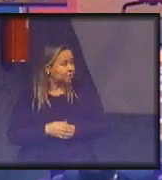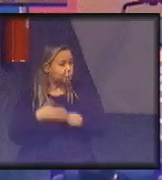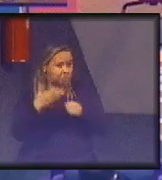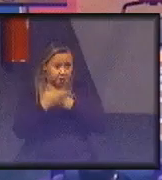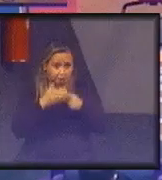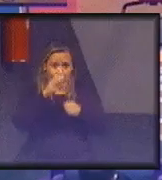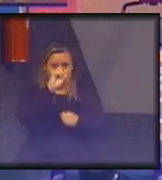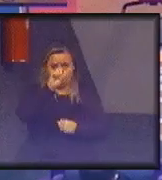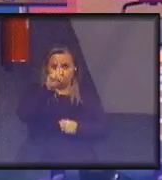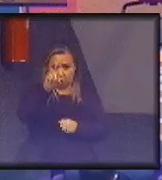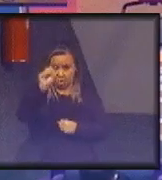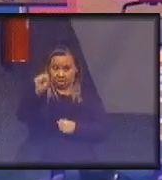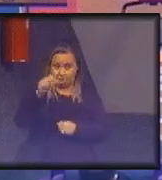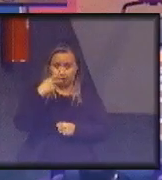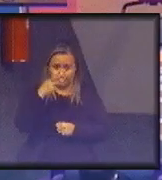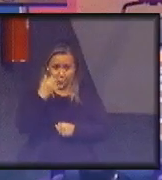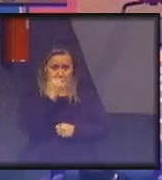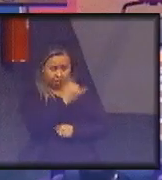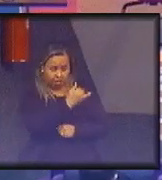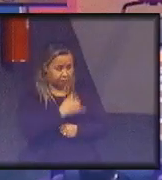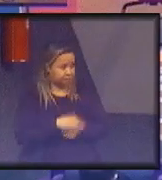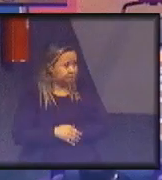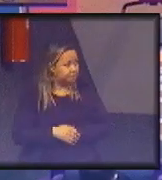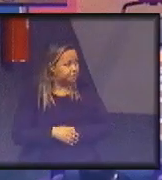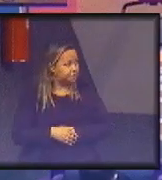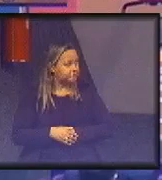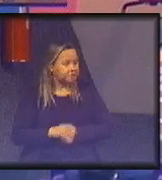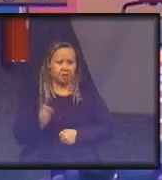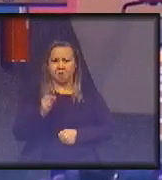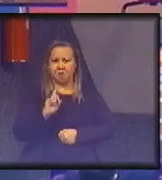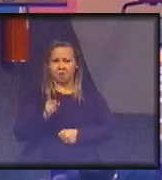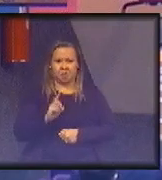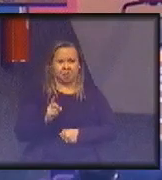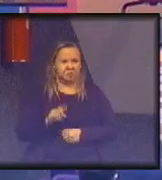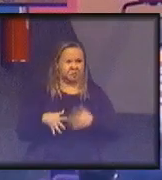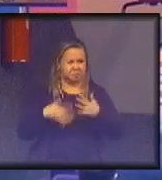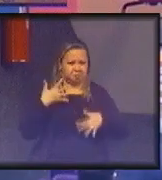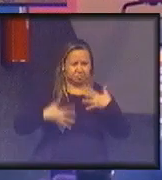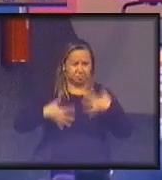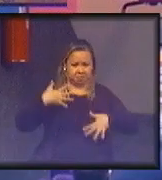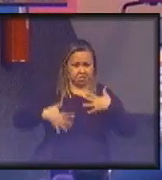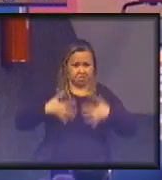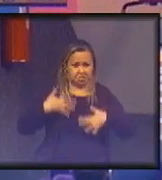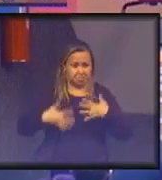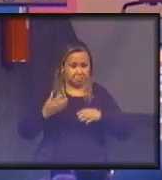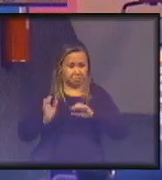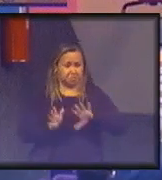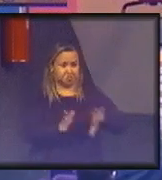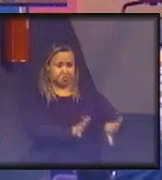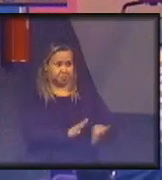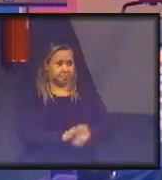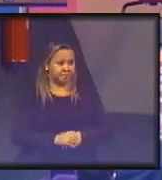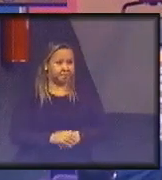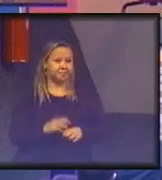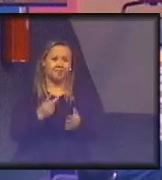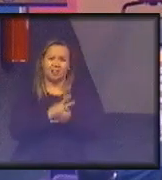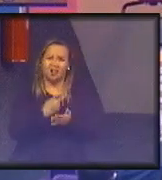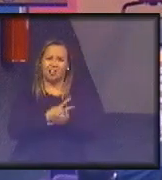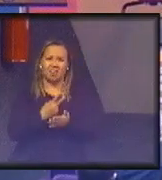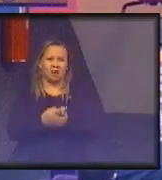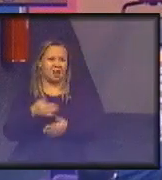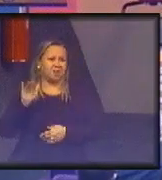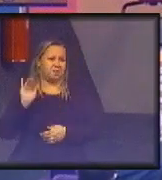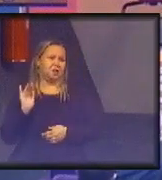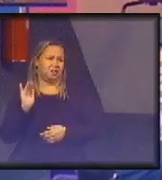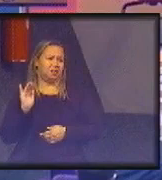É o ODS. Ah, não. Acho que isso é muito complicado. Bom, chegou uma altura, eu falei, eu errei de partido, acho que eu estou